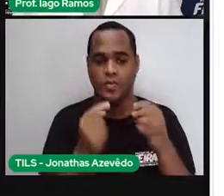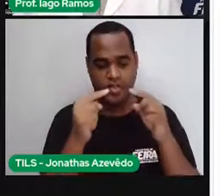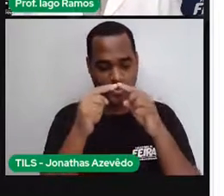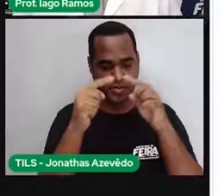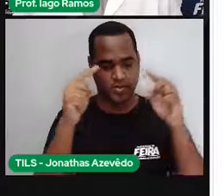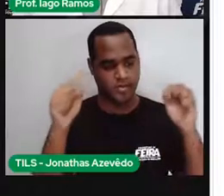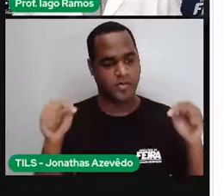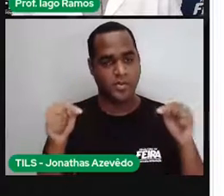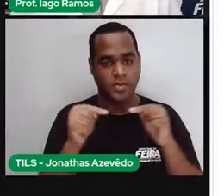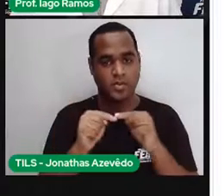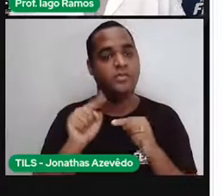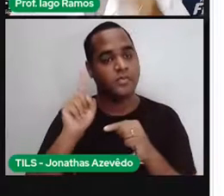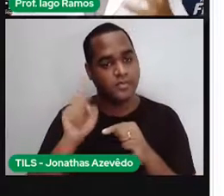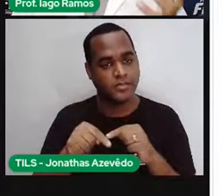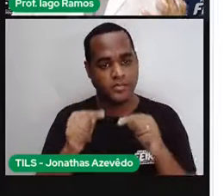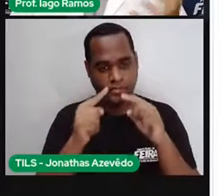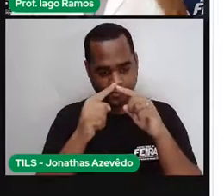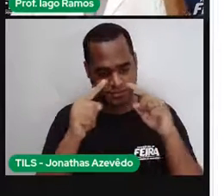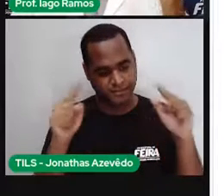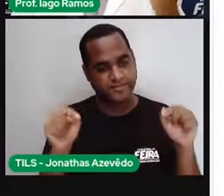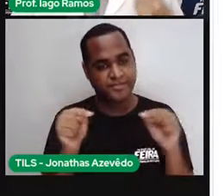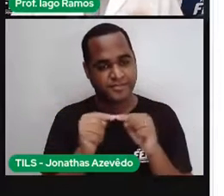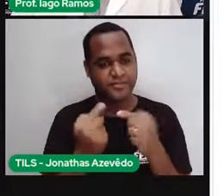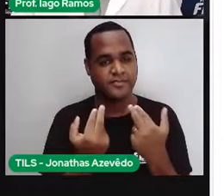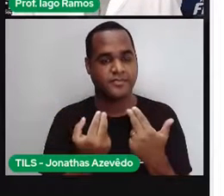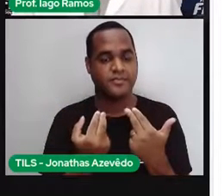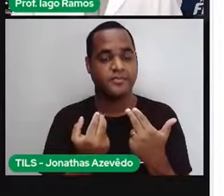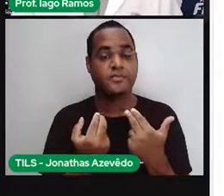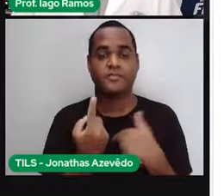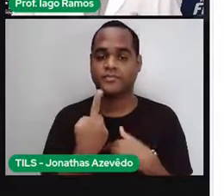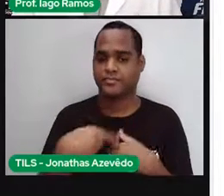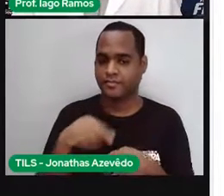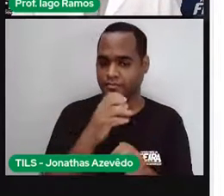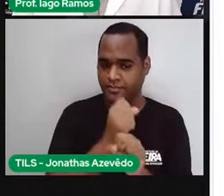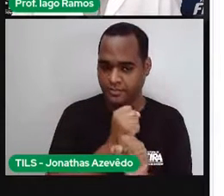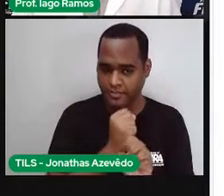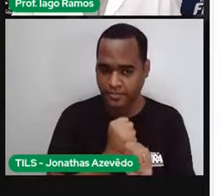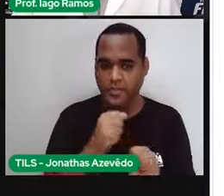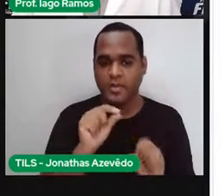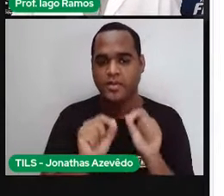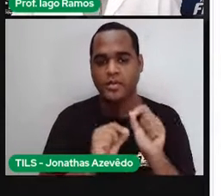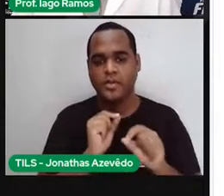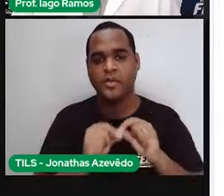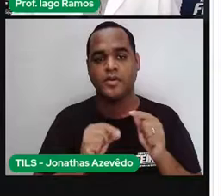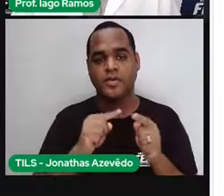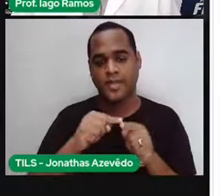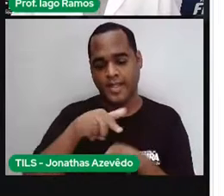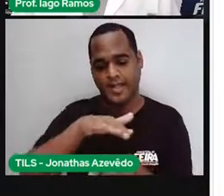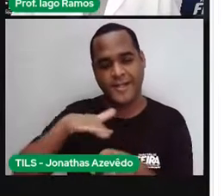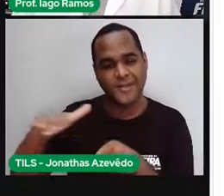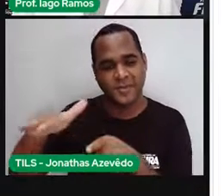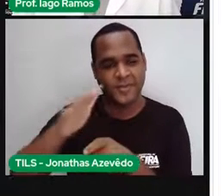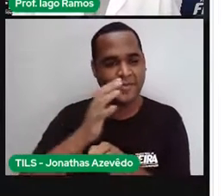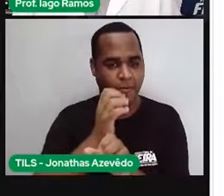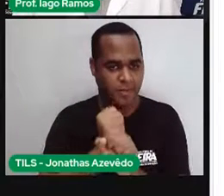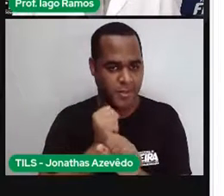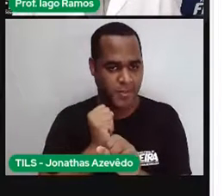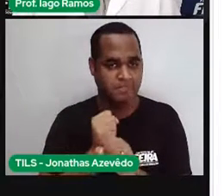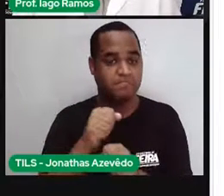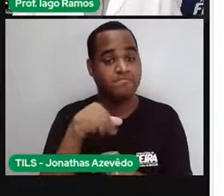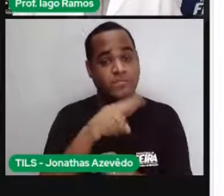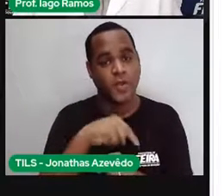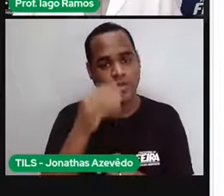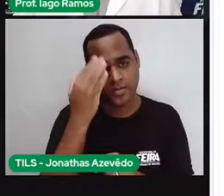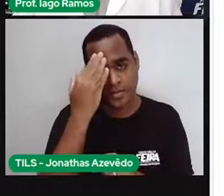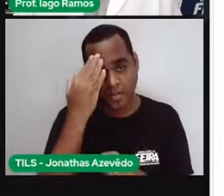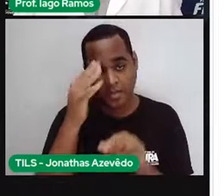retângulo. Tá? Então, a gente calcula aqui o perímetro também. A gente já sabe que